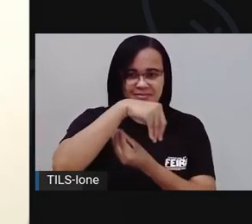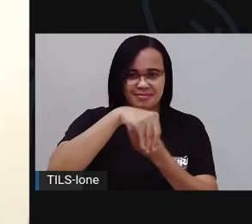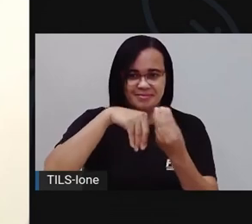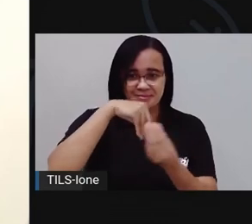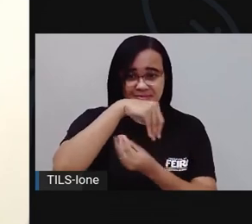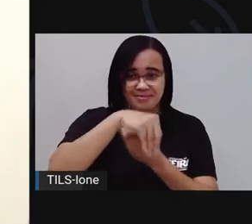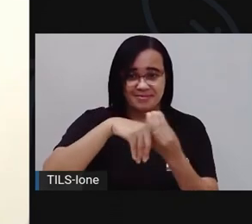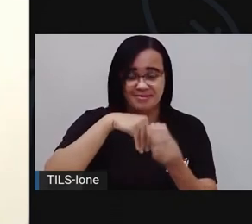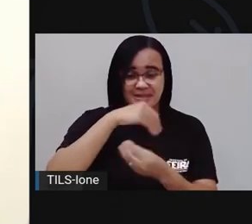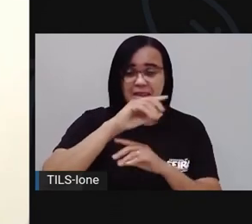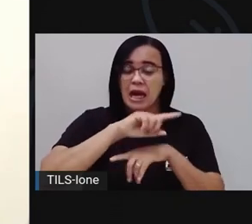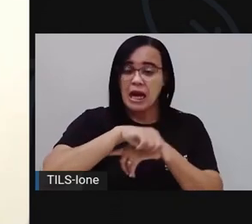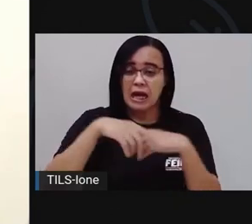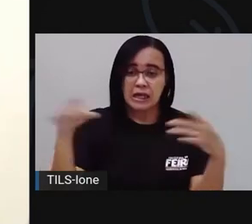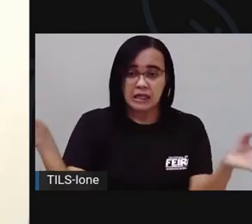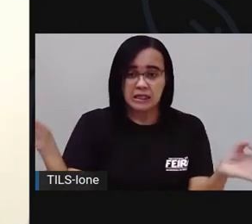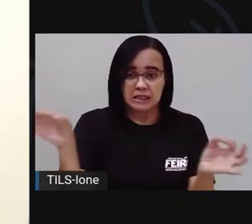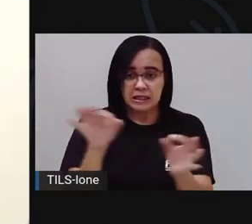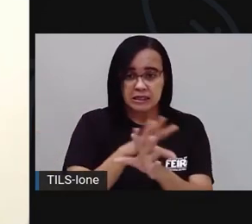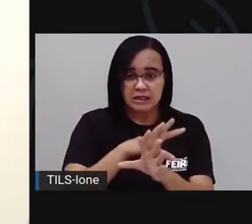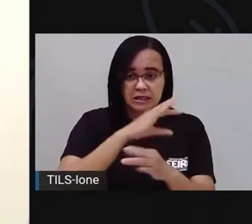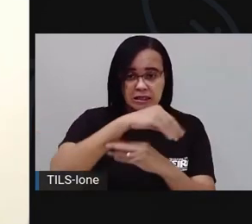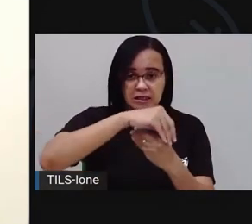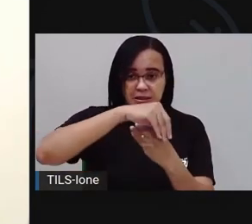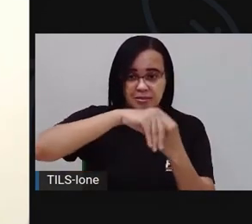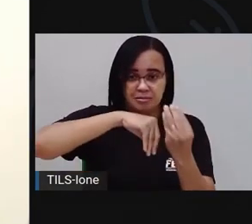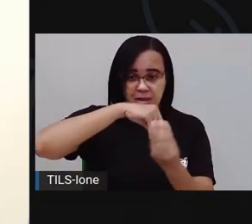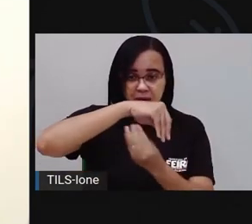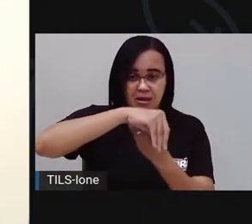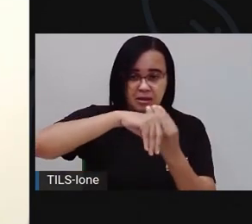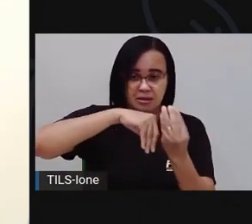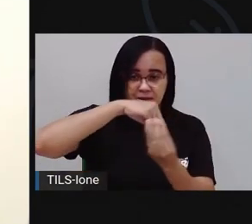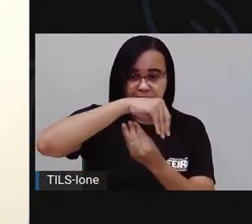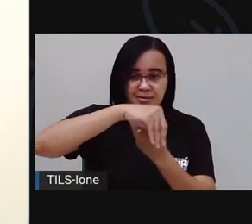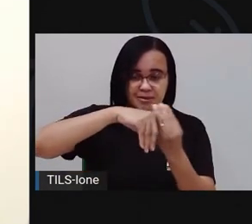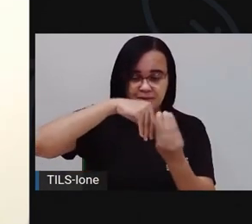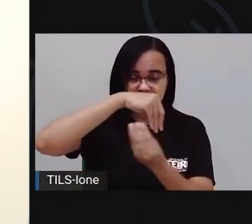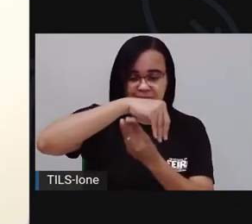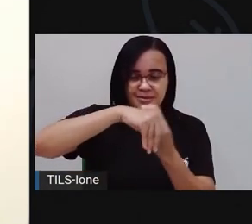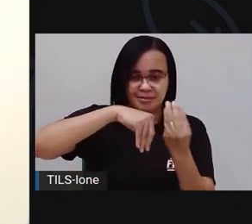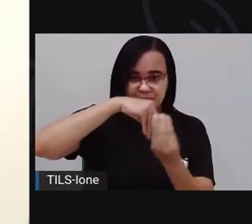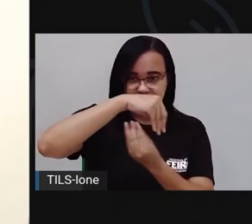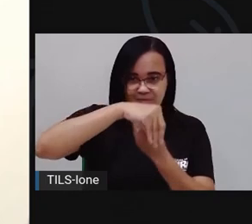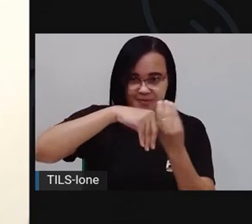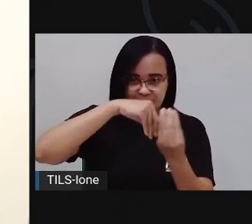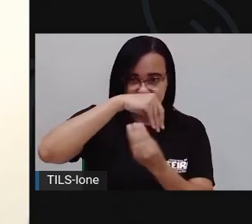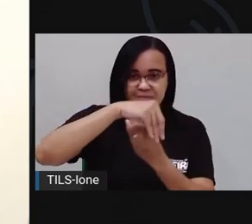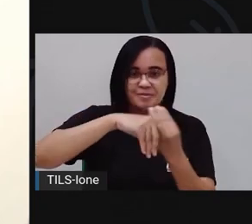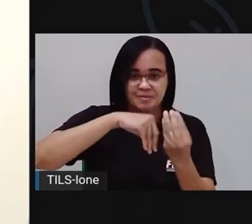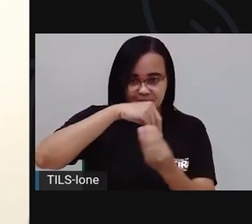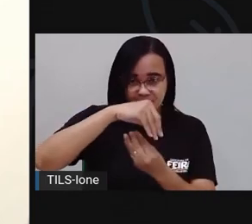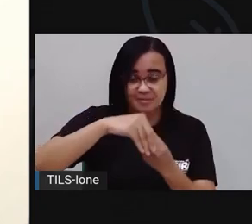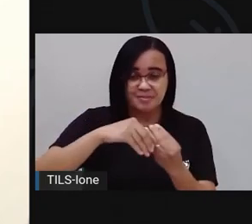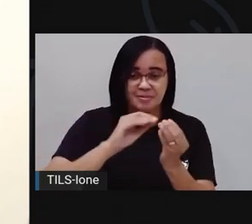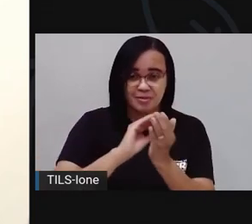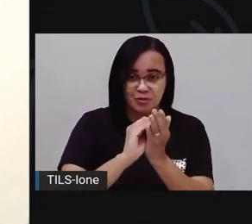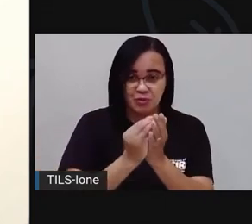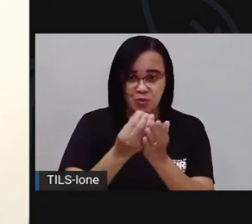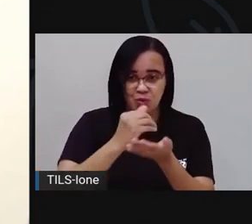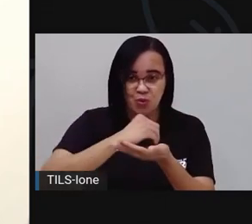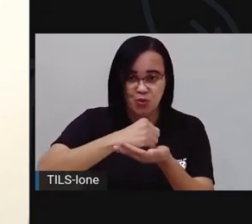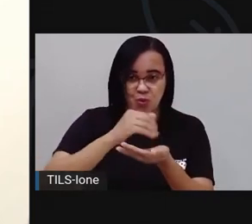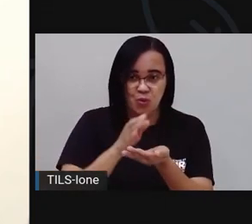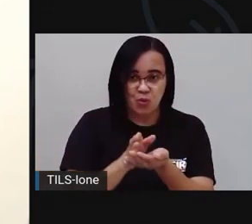E aí, ó, depois que você mexe bastante, ó, o seu cuscuz, né? A sua